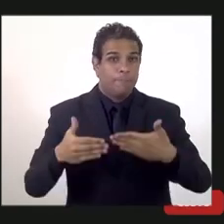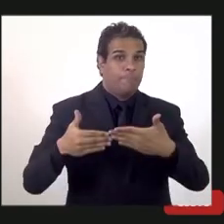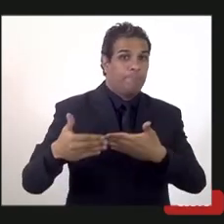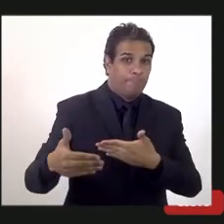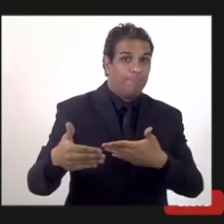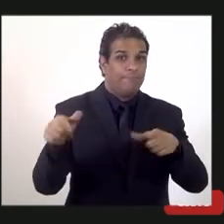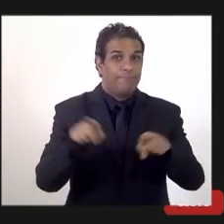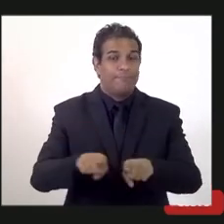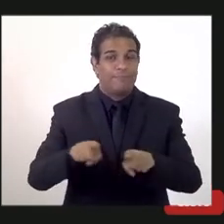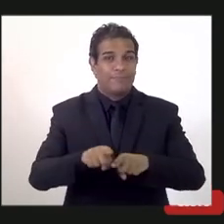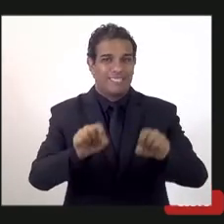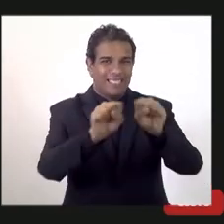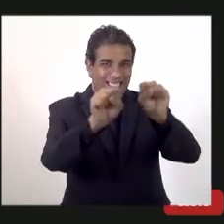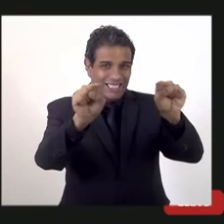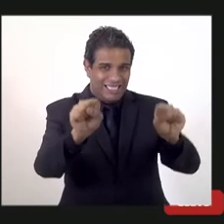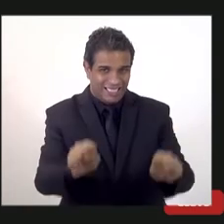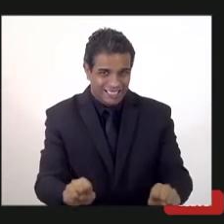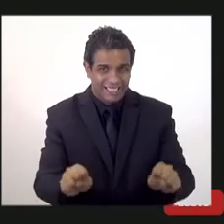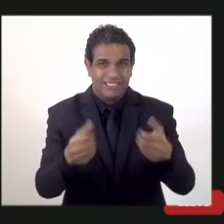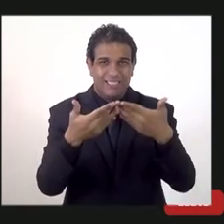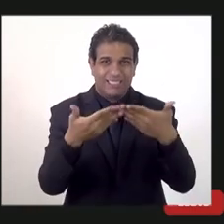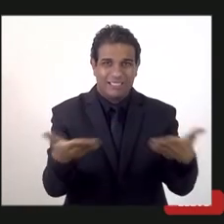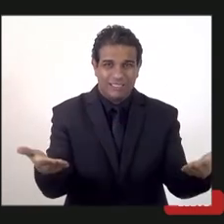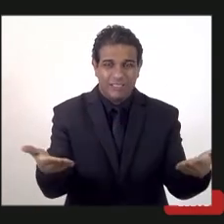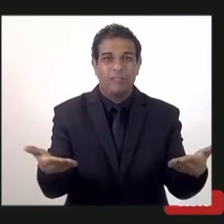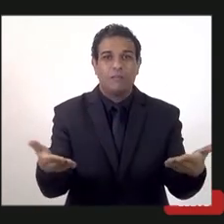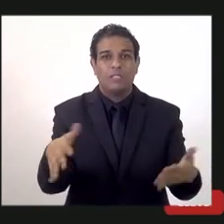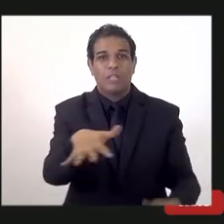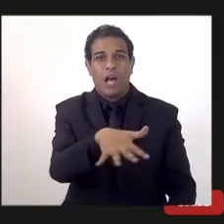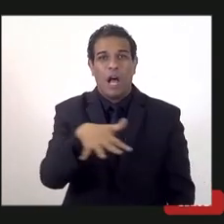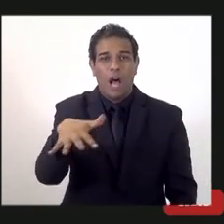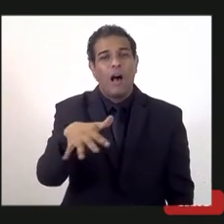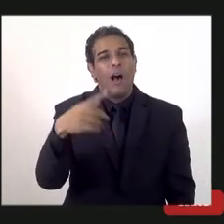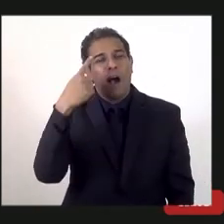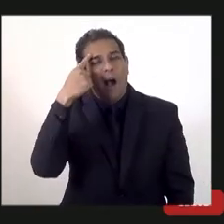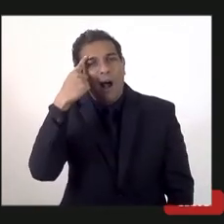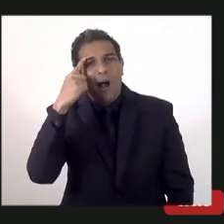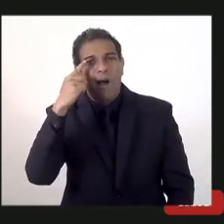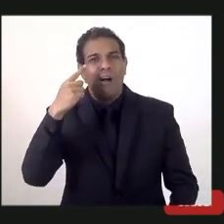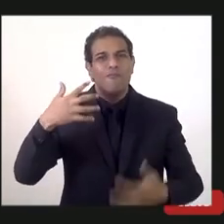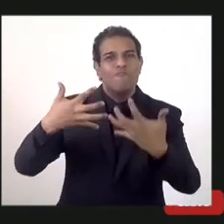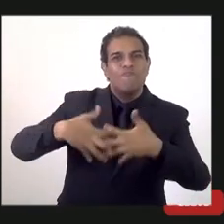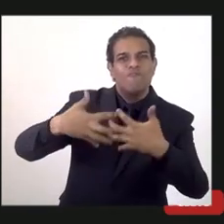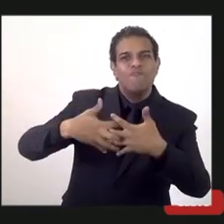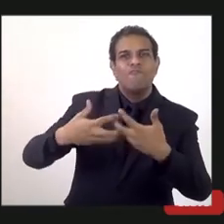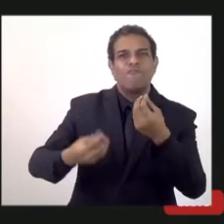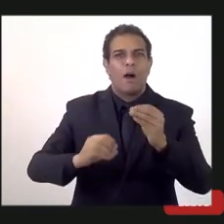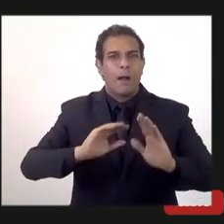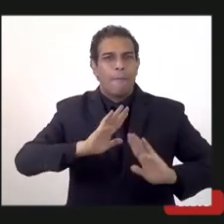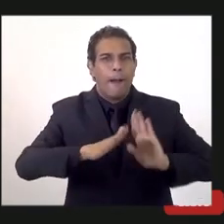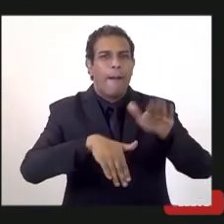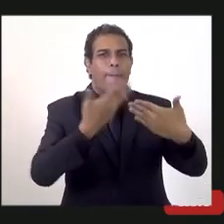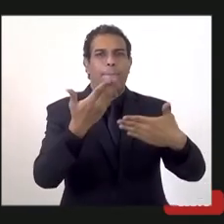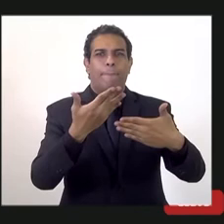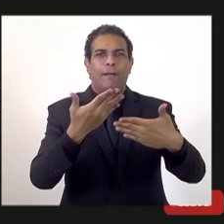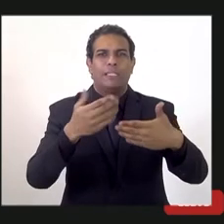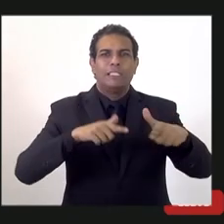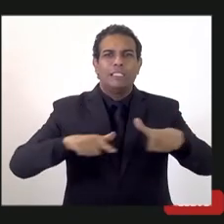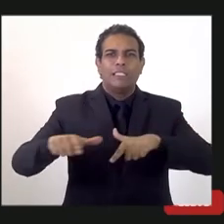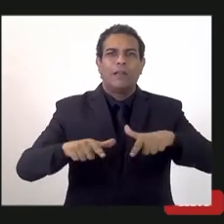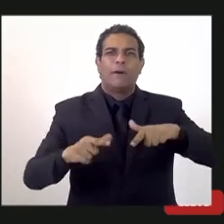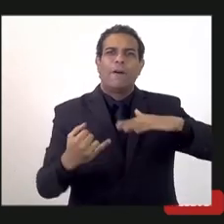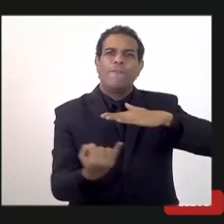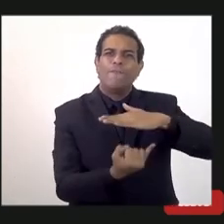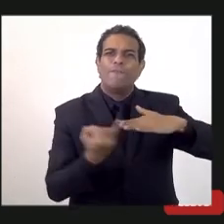dos braços do sistema, assim como o FEComércio e SESCENAC, a gente teve um avanço da informalidade nos últimos cinco anos,